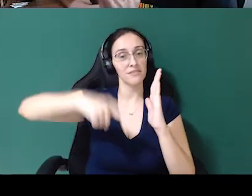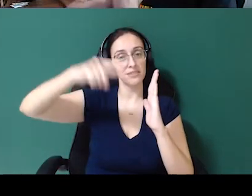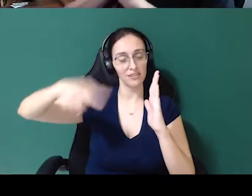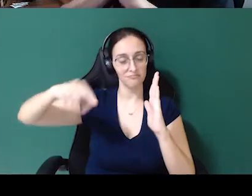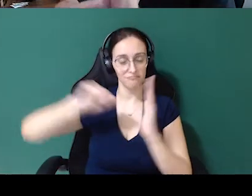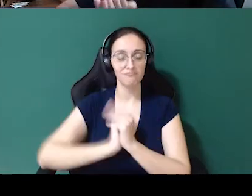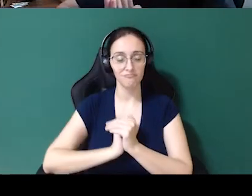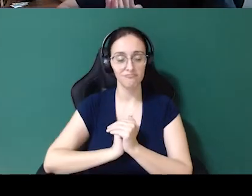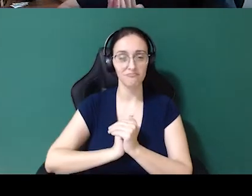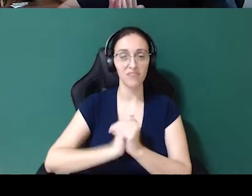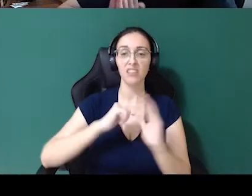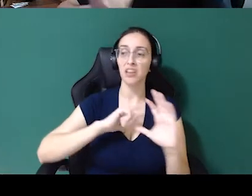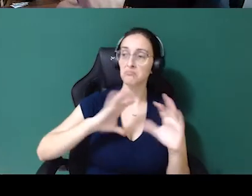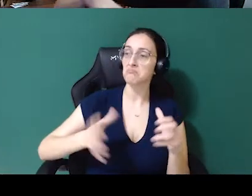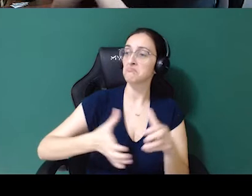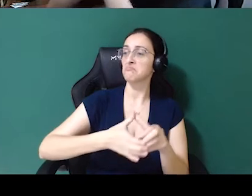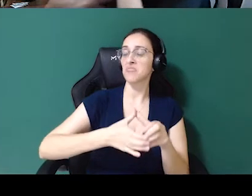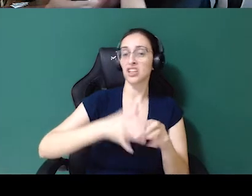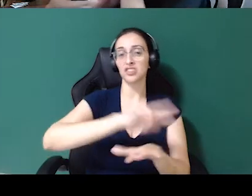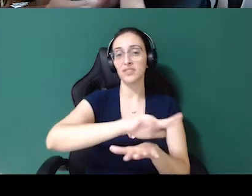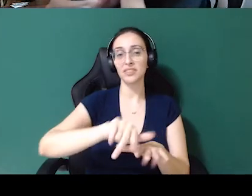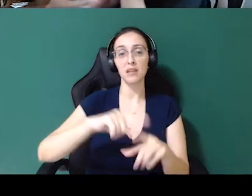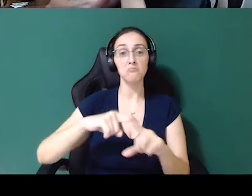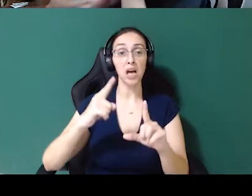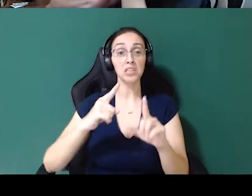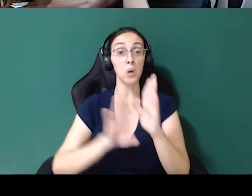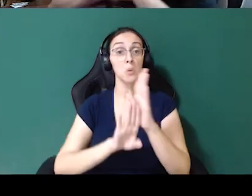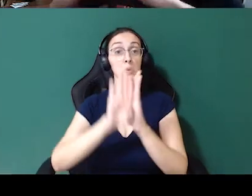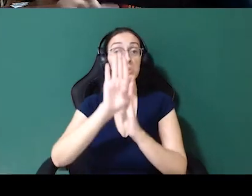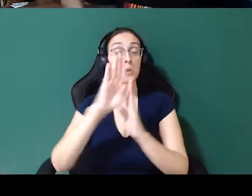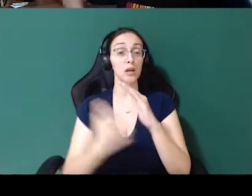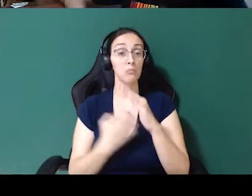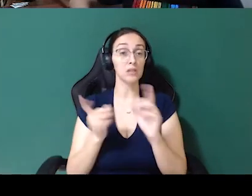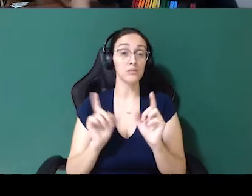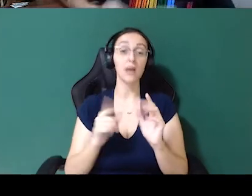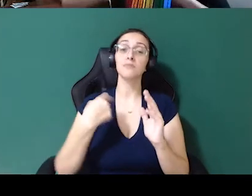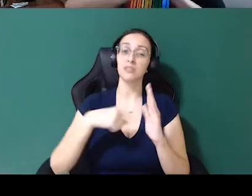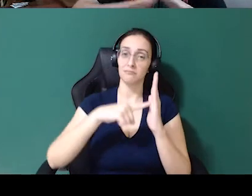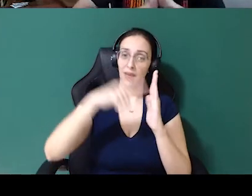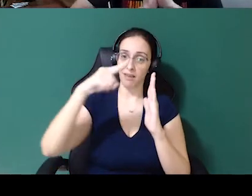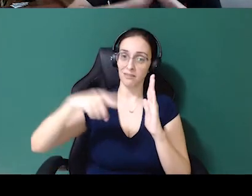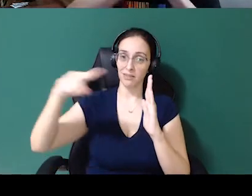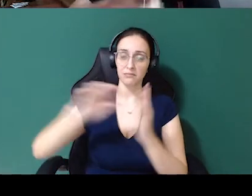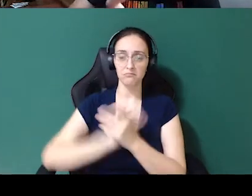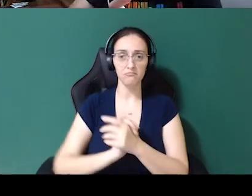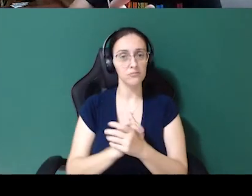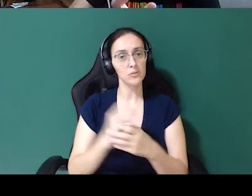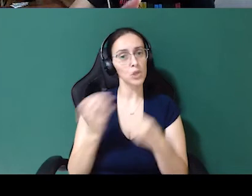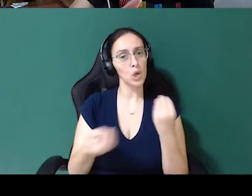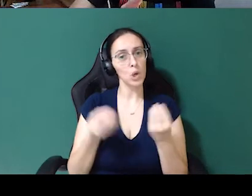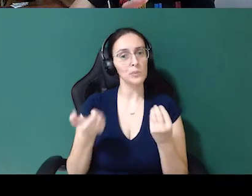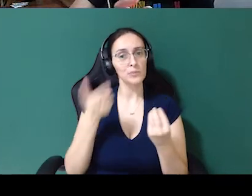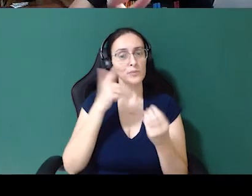A gente não adianta ter um comitê da diversidade e a diversidade não aumentar na empresa. A gente precisa de métrica. E como que a gente